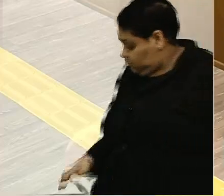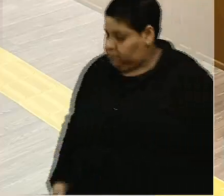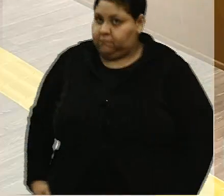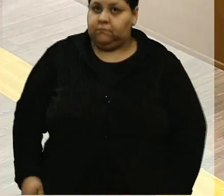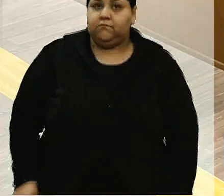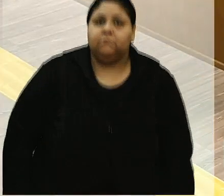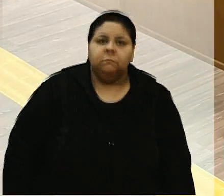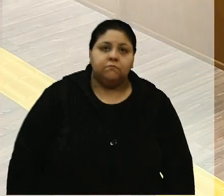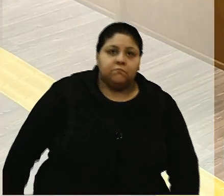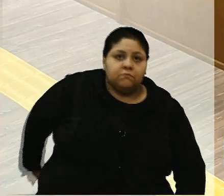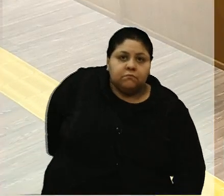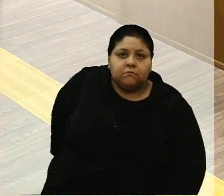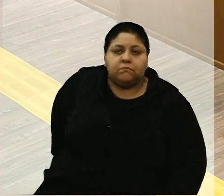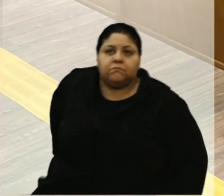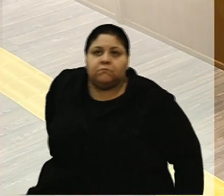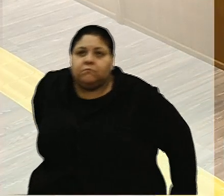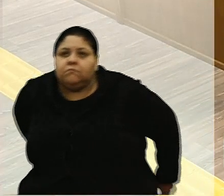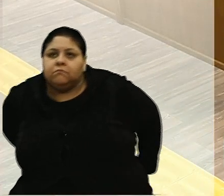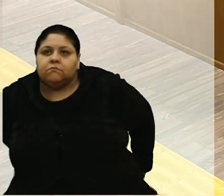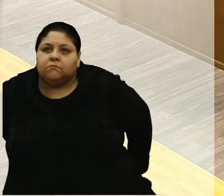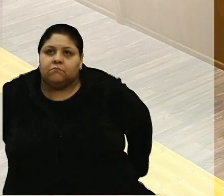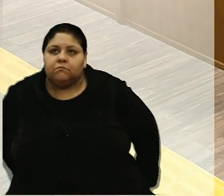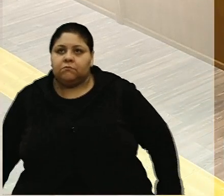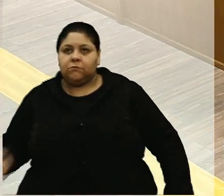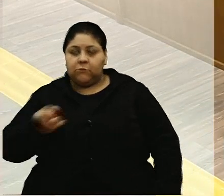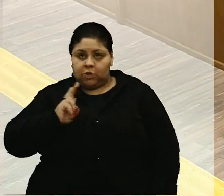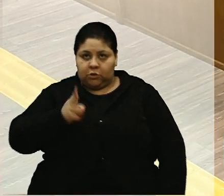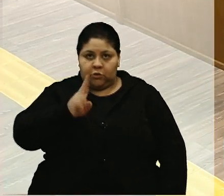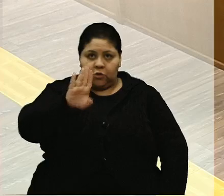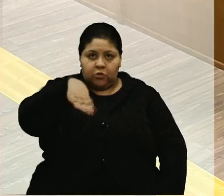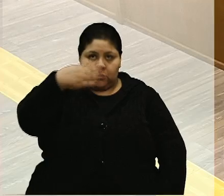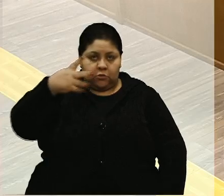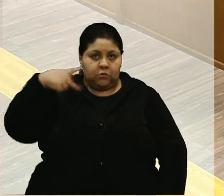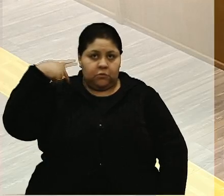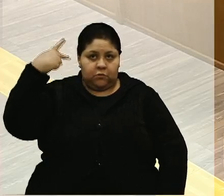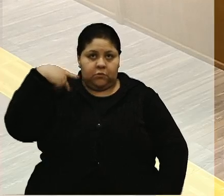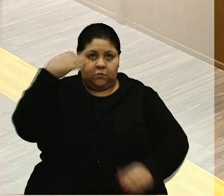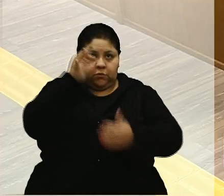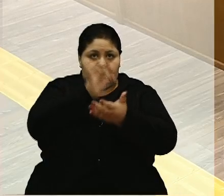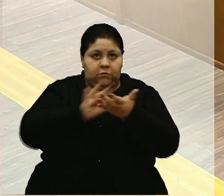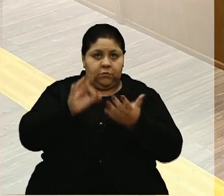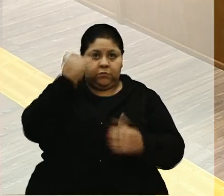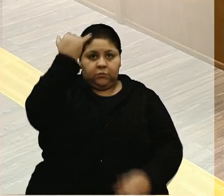Seguimos no grande expediente, próximo vereador inscrito, vereador Zé D'Ambrós.